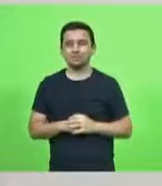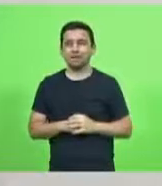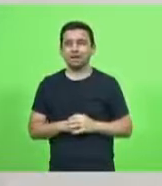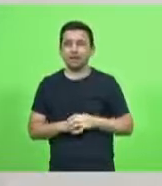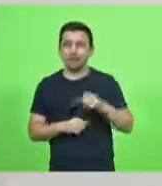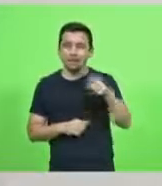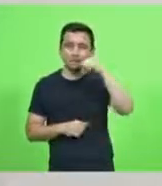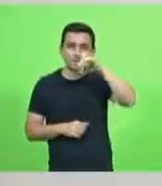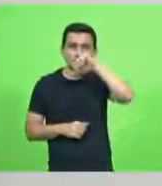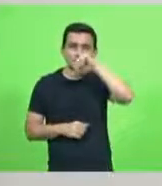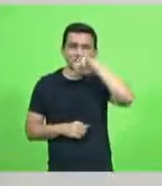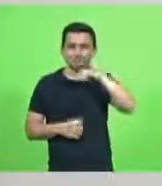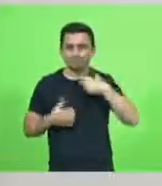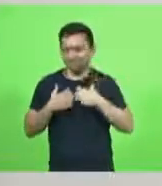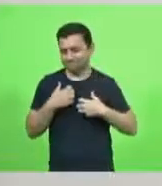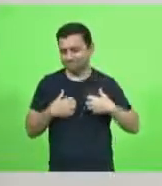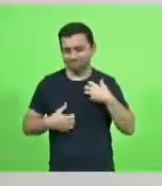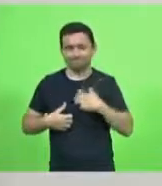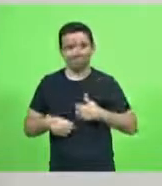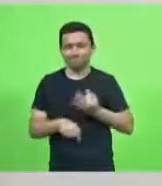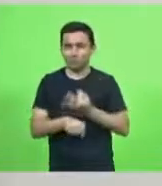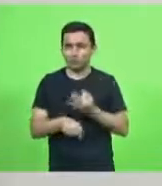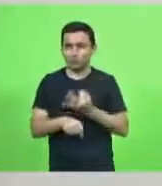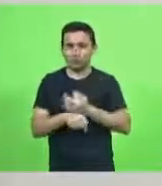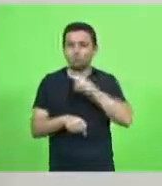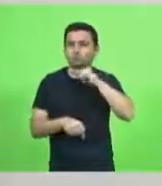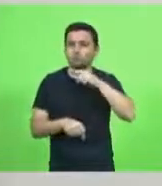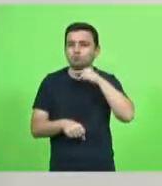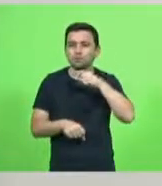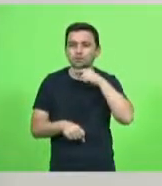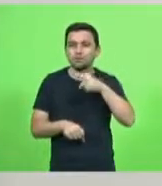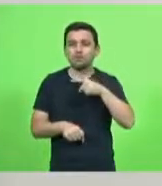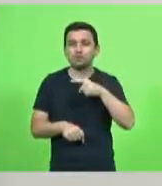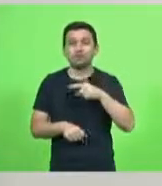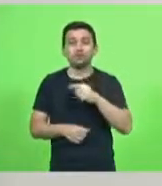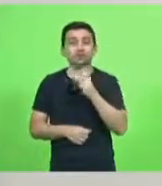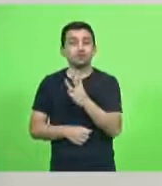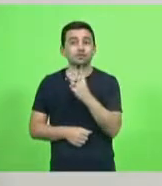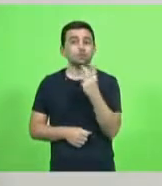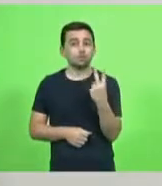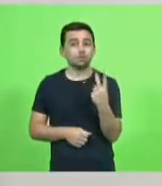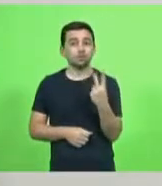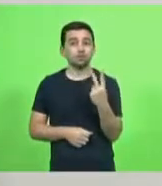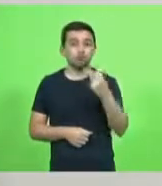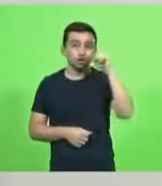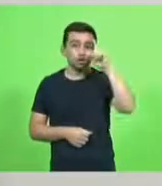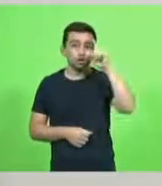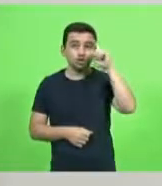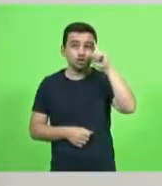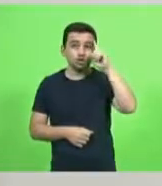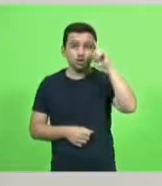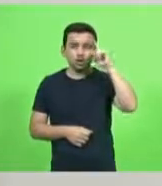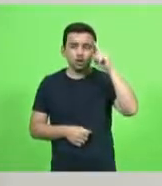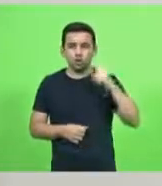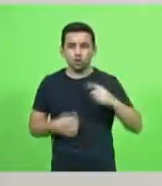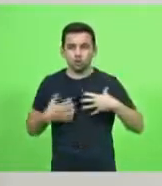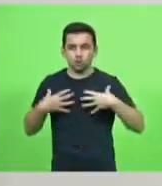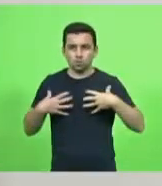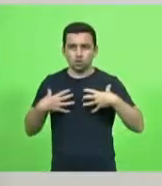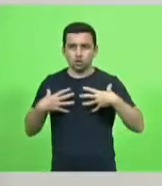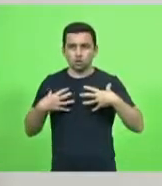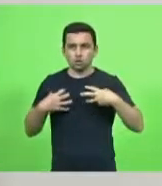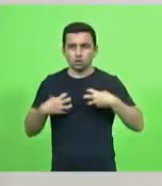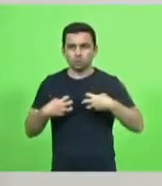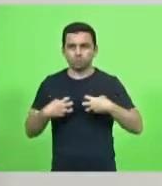aguentou perder o filho mais velho que em trinta e dois dias teve o pulmão secou e se foi o Claudinei